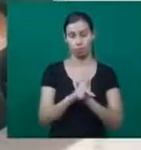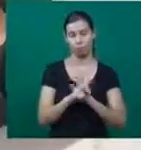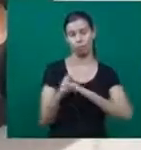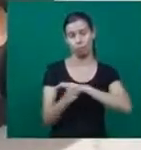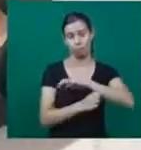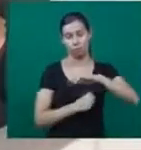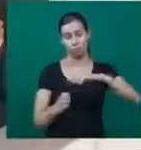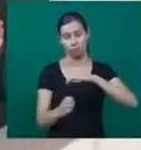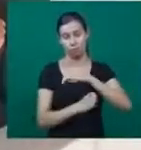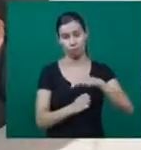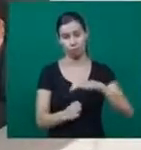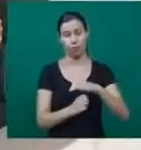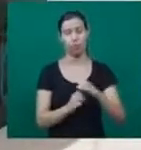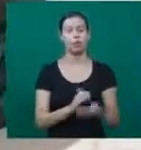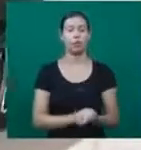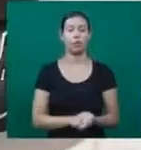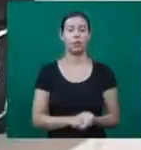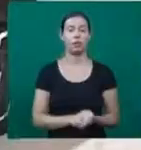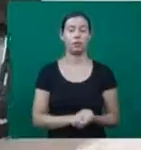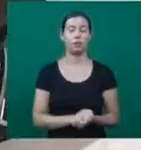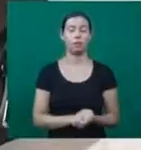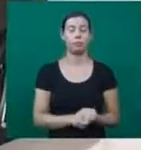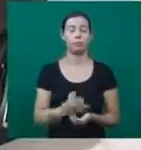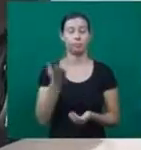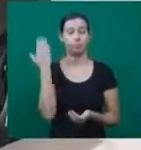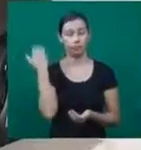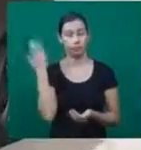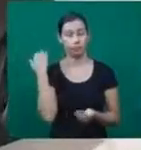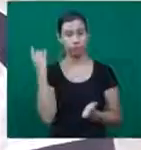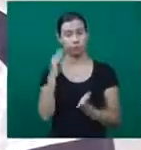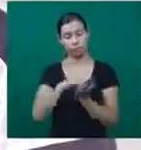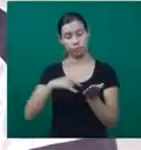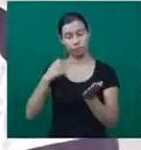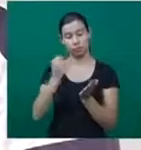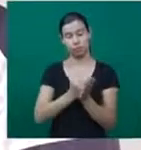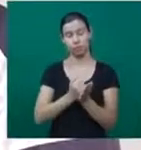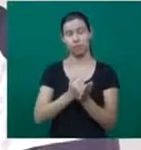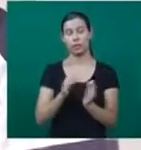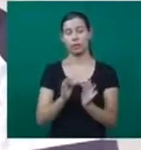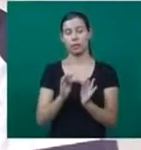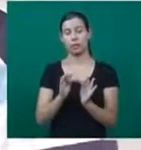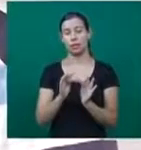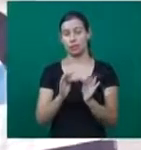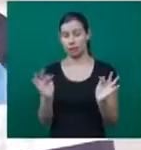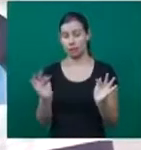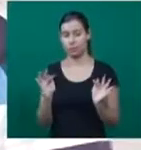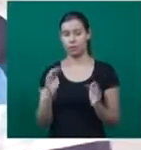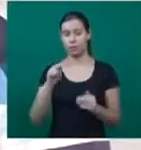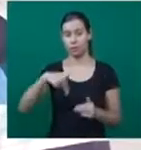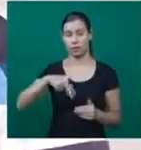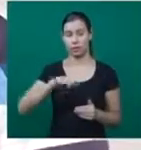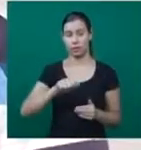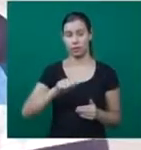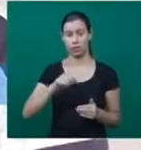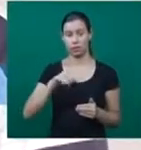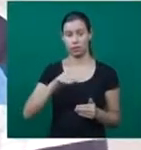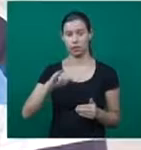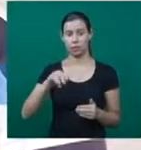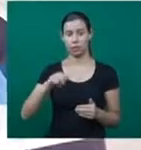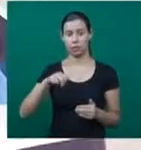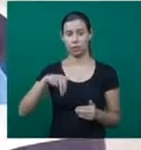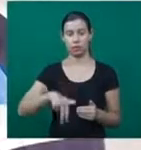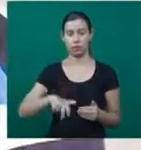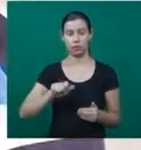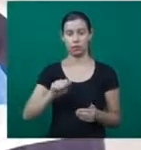o microempreendedor, que registrou a empresa na época do Simples Nacional. Eu procurei me registrar no Simples para poder atender melhor meus